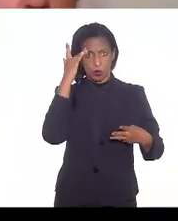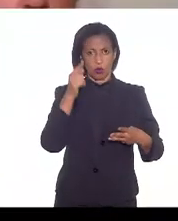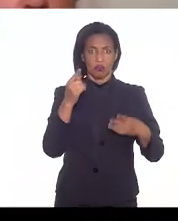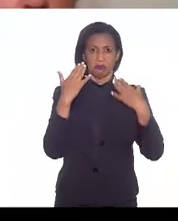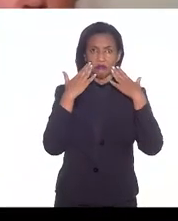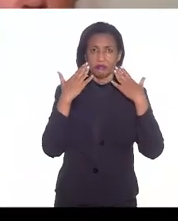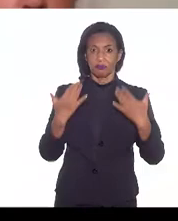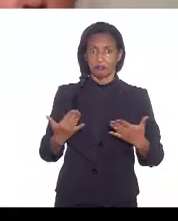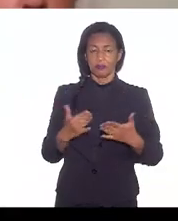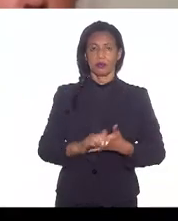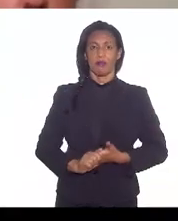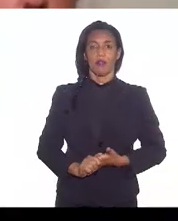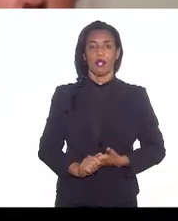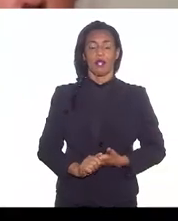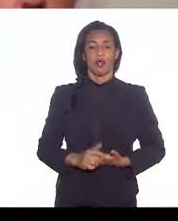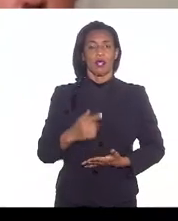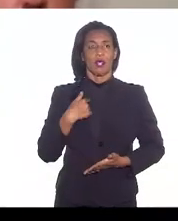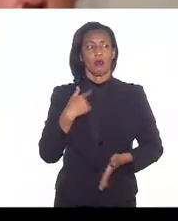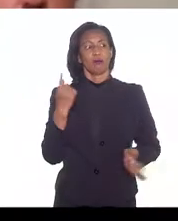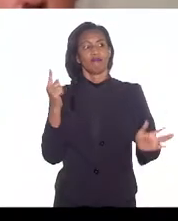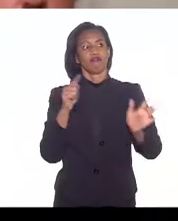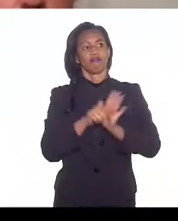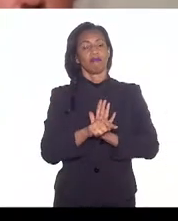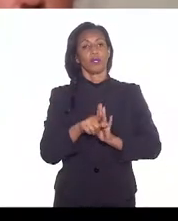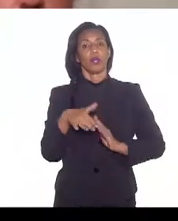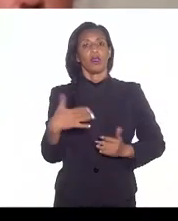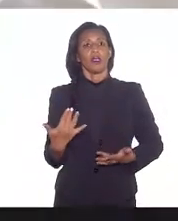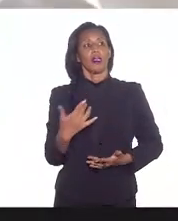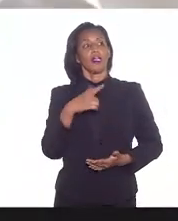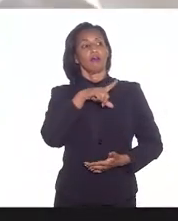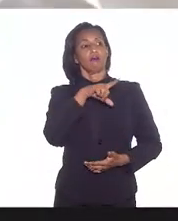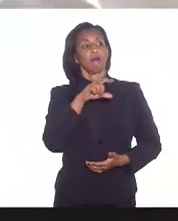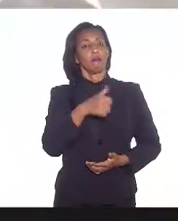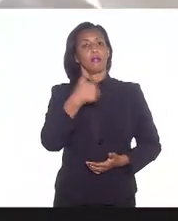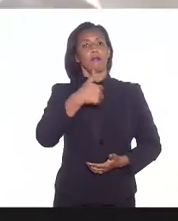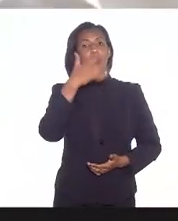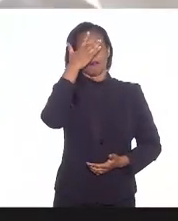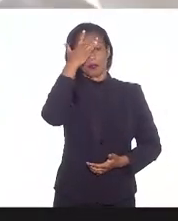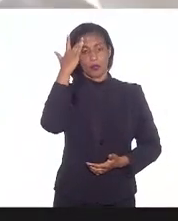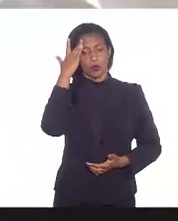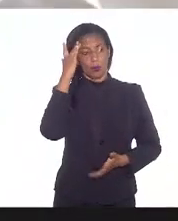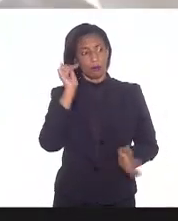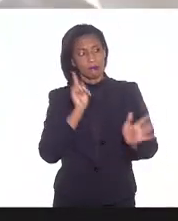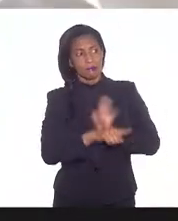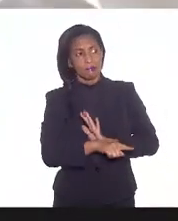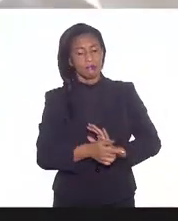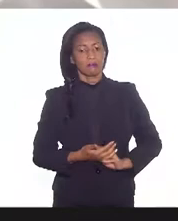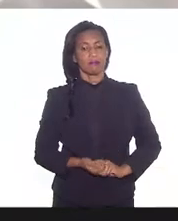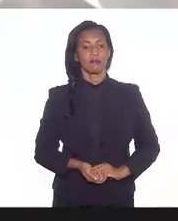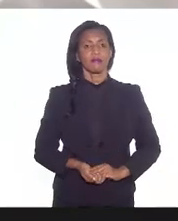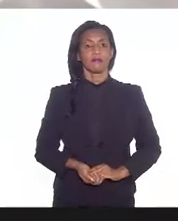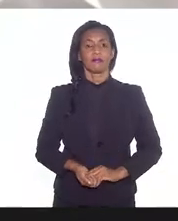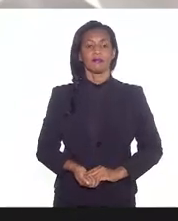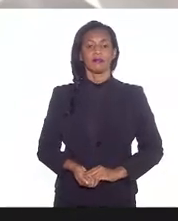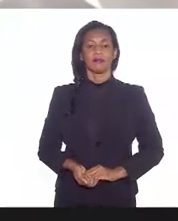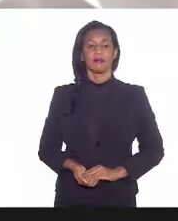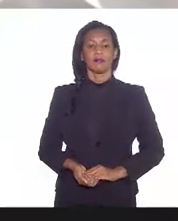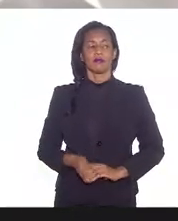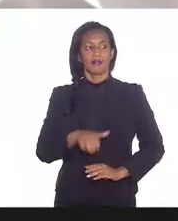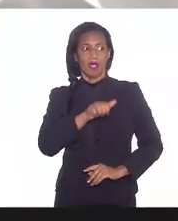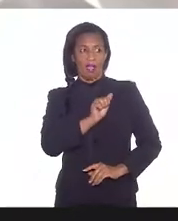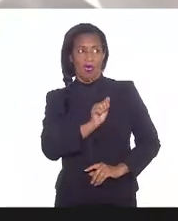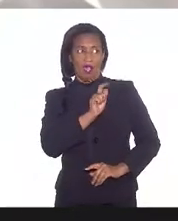manifestação e eu indago qual será a primeira pessoa que fará uso da palavra. Indago